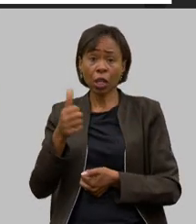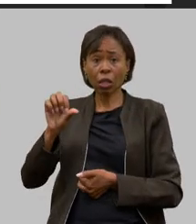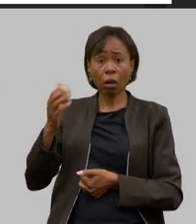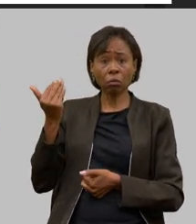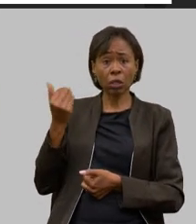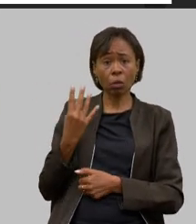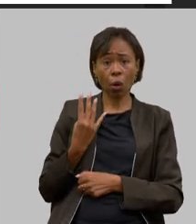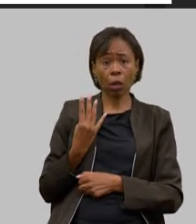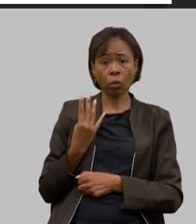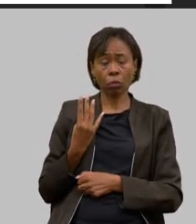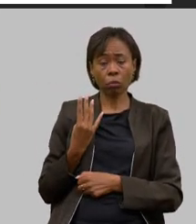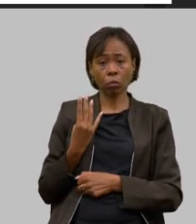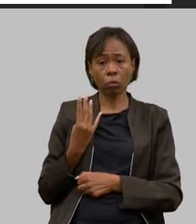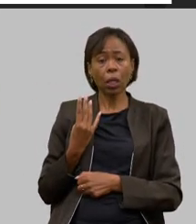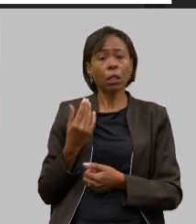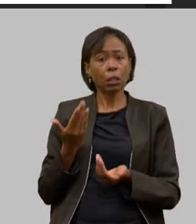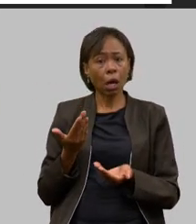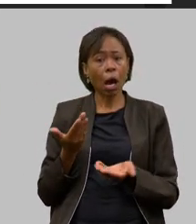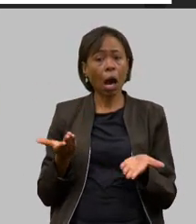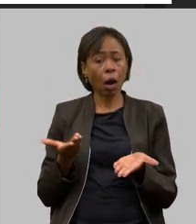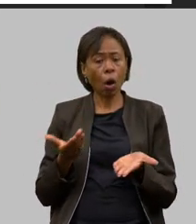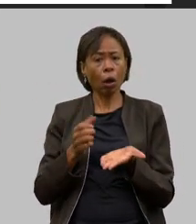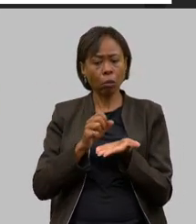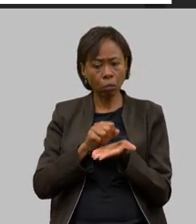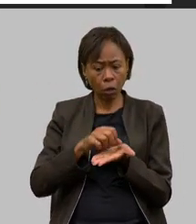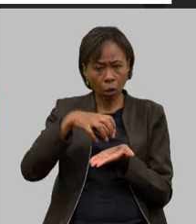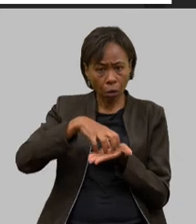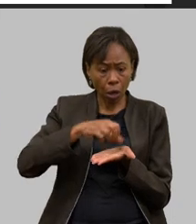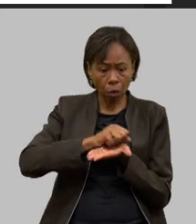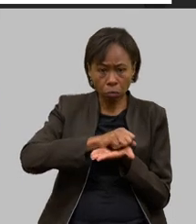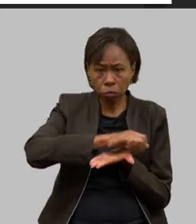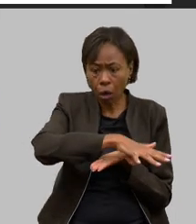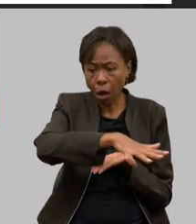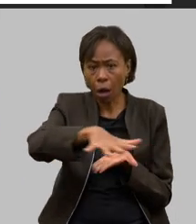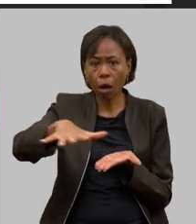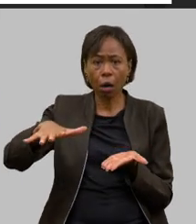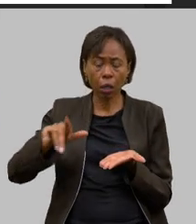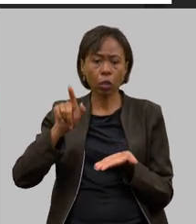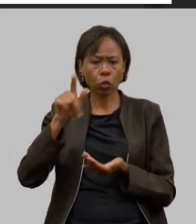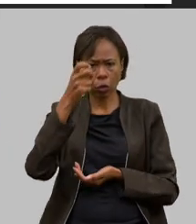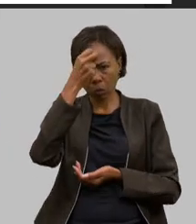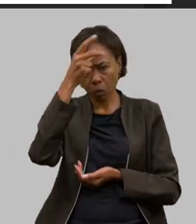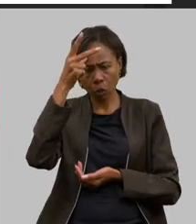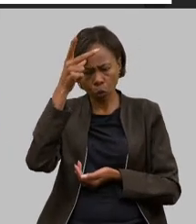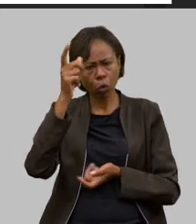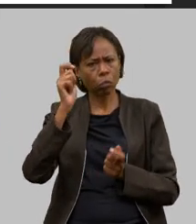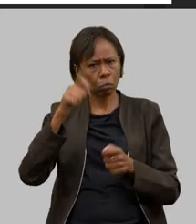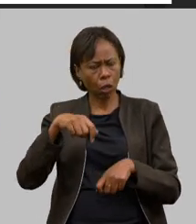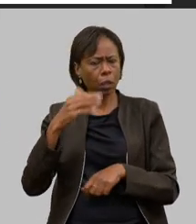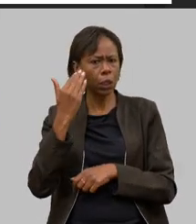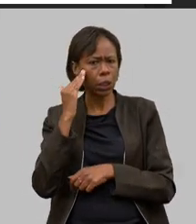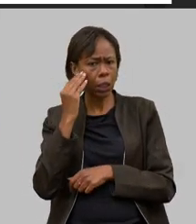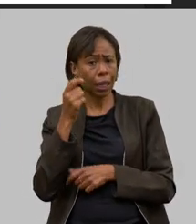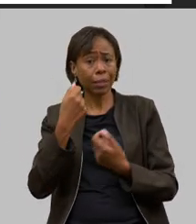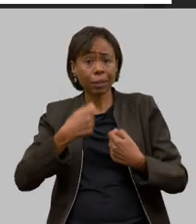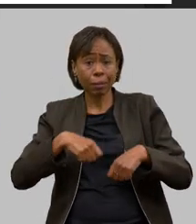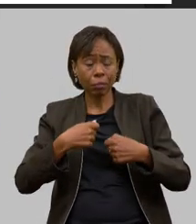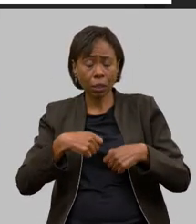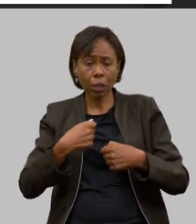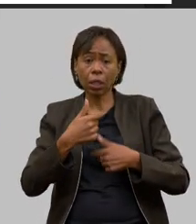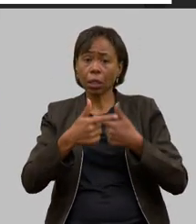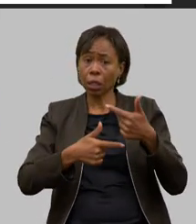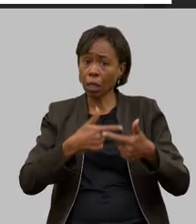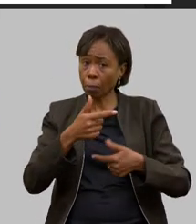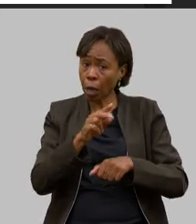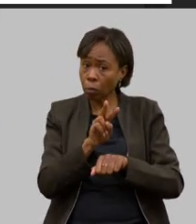então essa descentralização do serviço lá na ponta com os prefeitos entendendo a necessidade de ter um serviço de inspeção